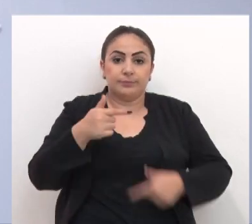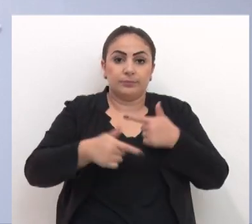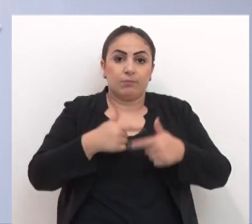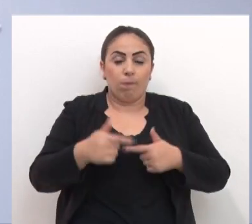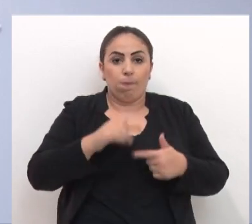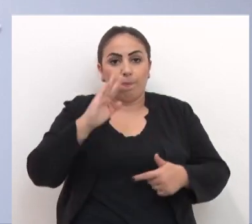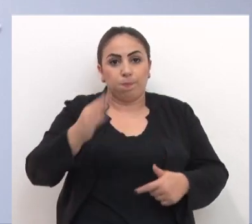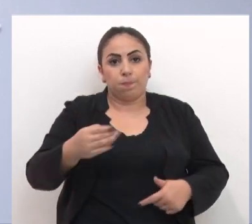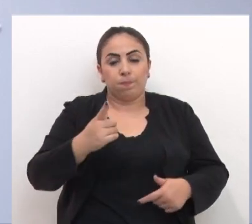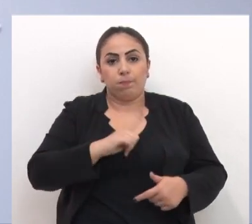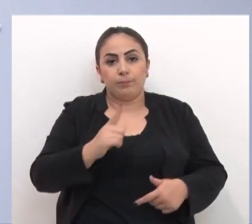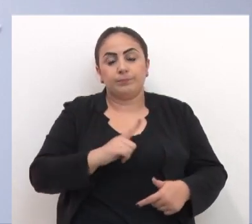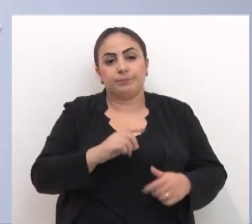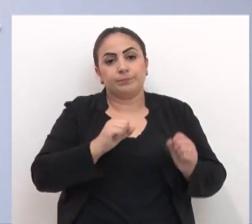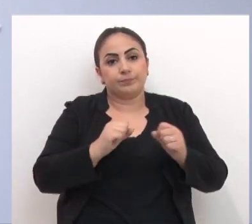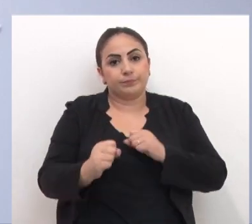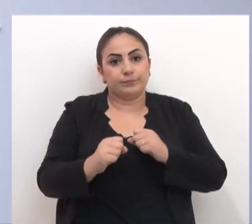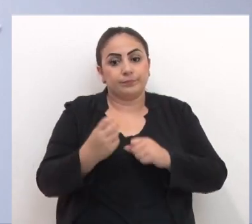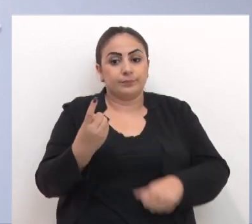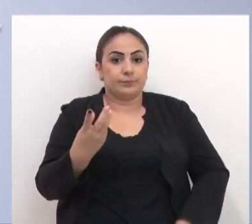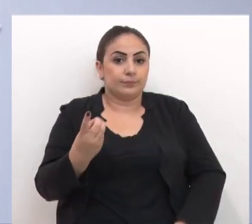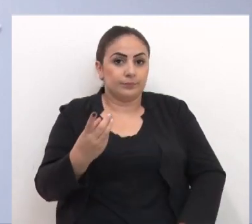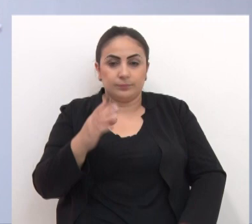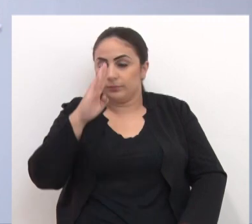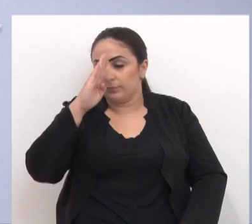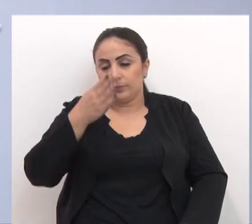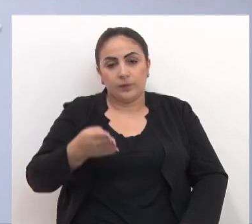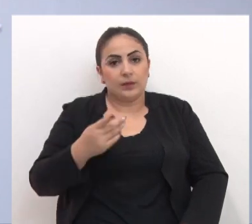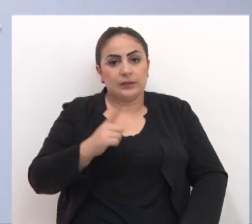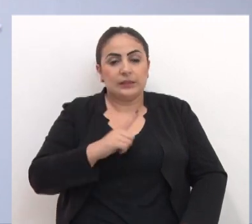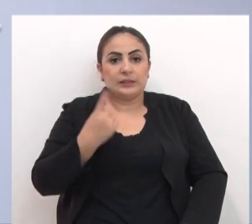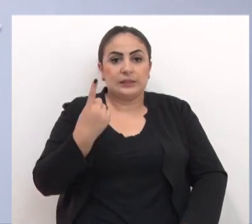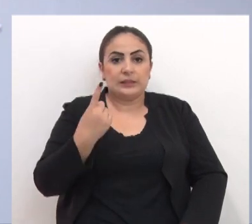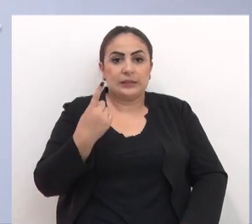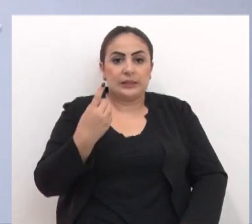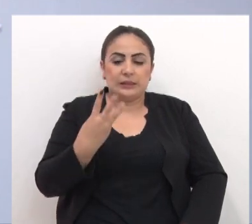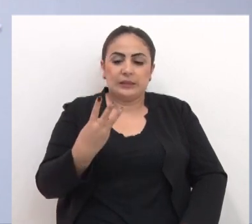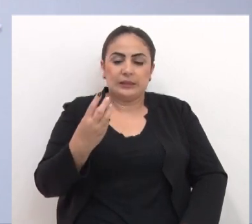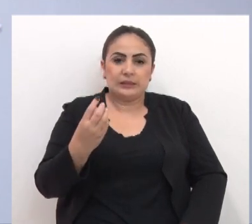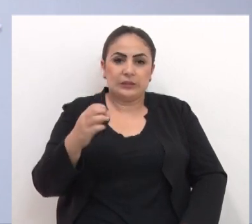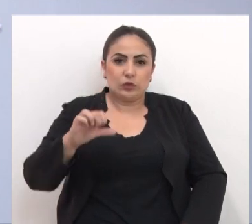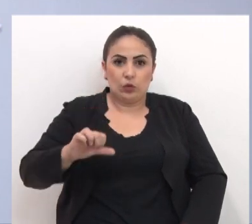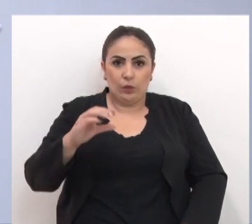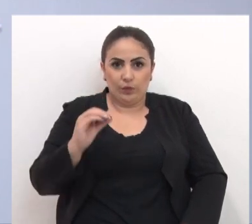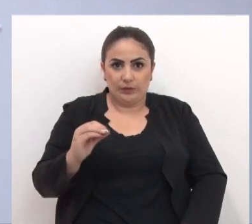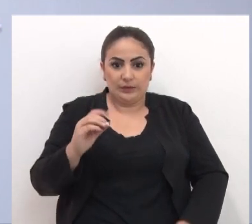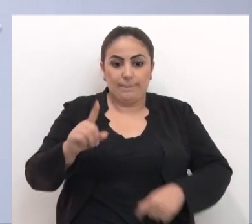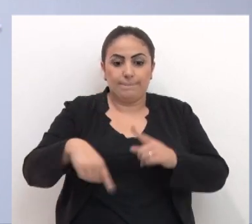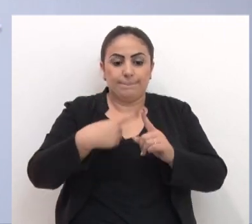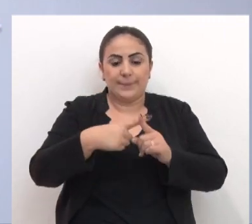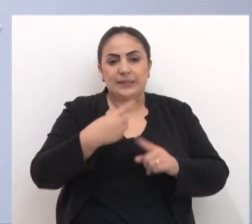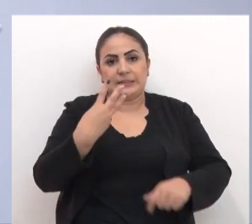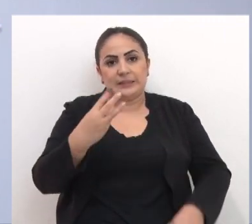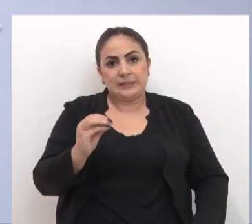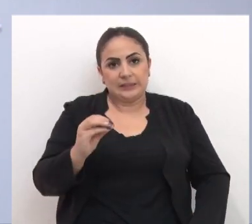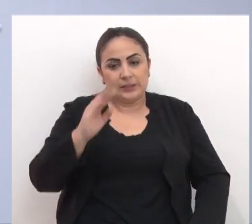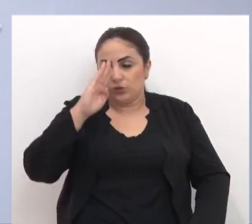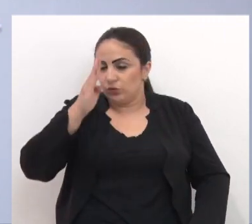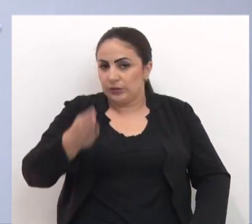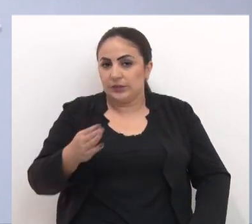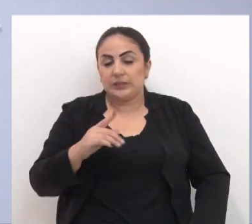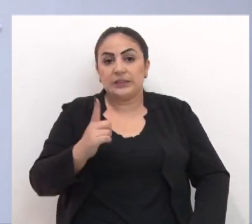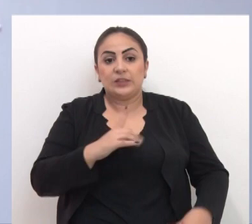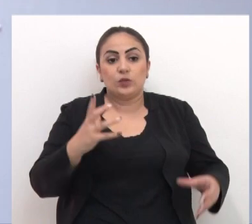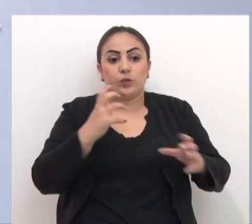e para cada emprego direto tem uma proporção de 13 empregos indiretos então seriam 390 empregos indiretos mais 30